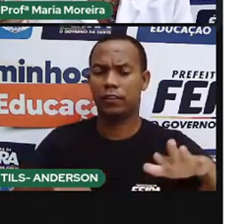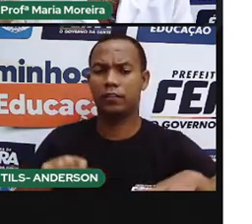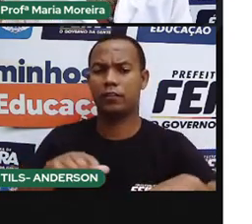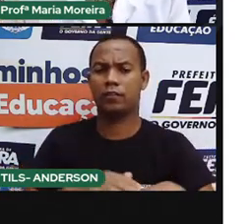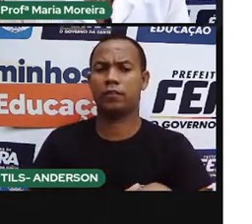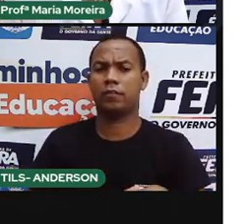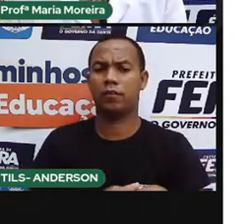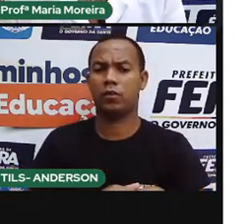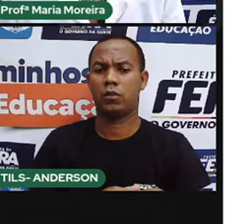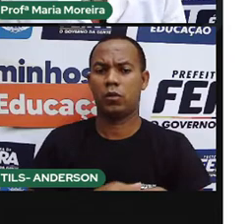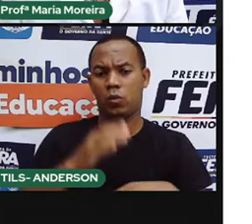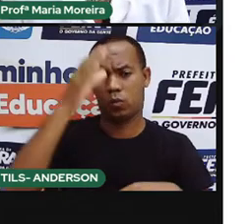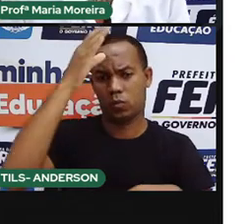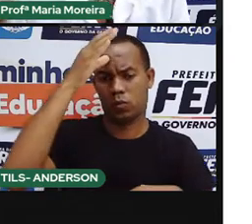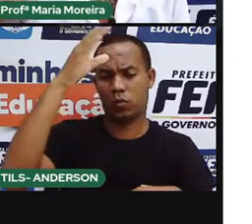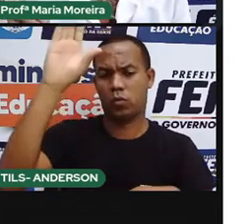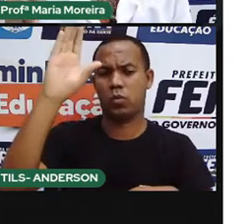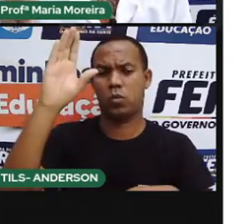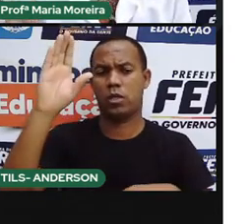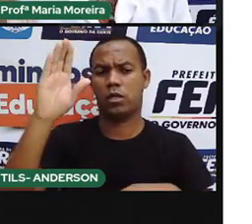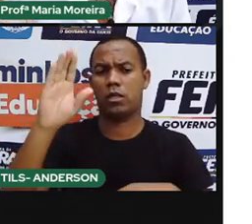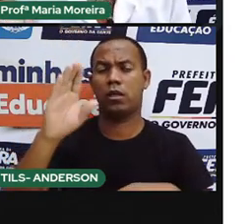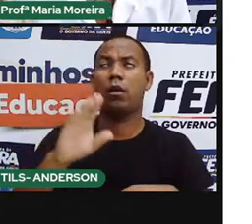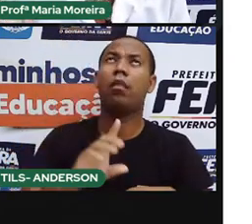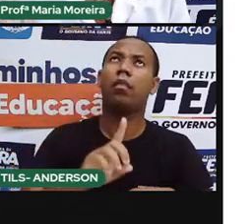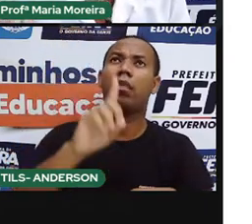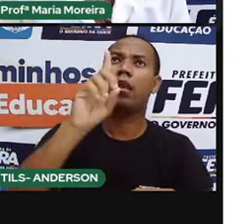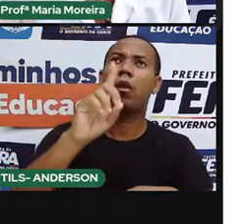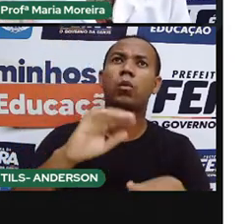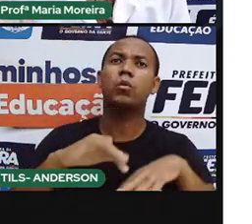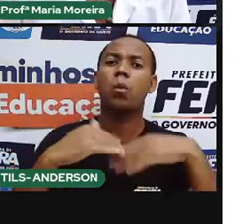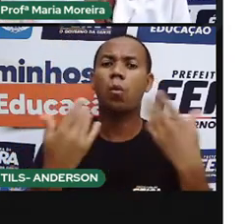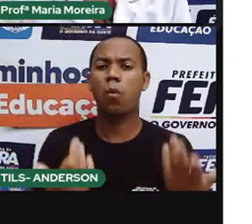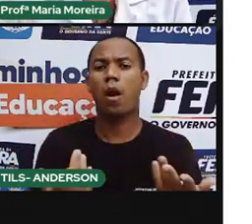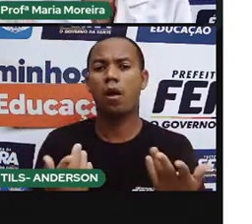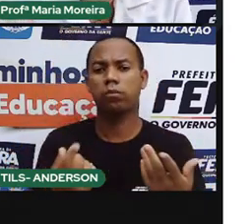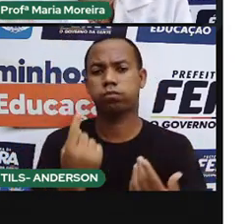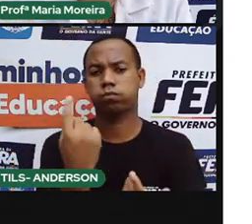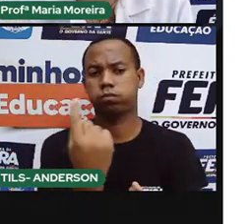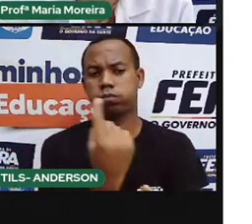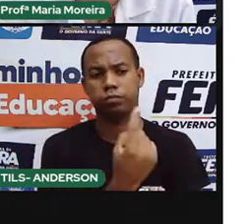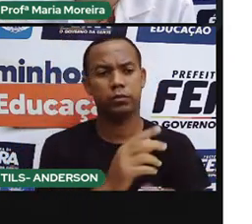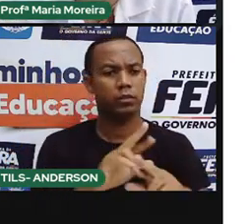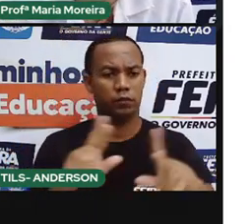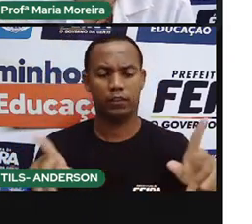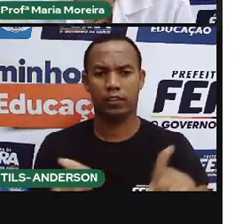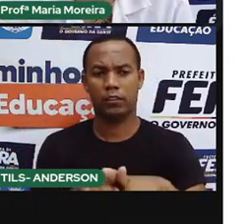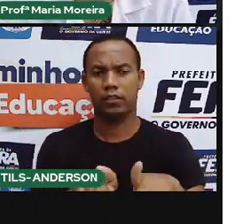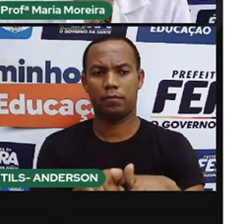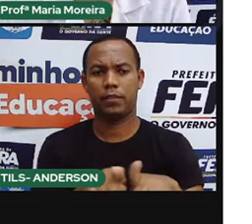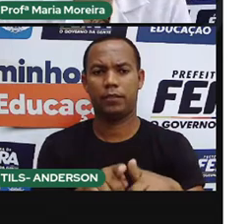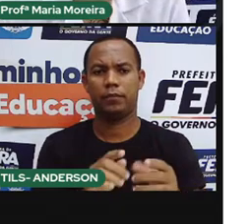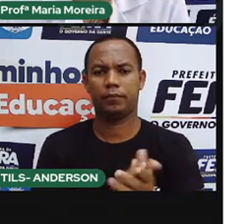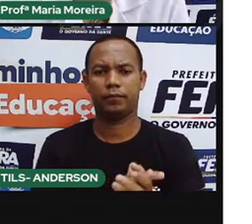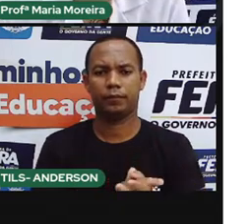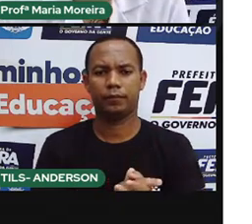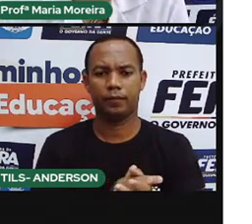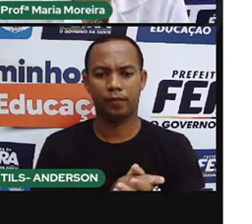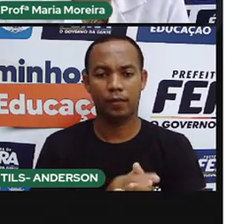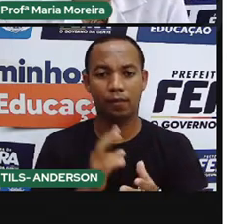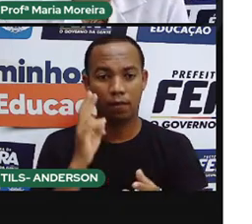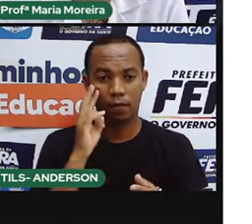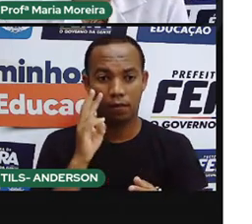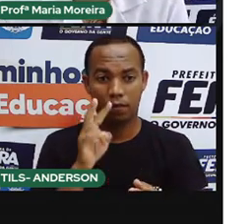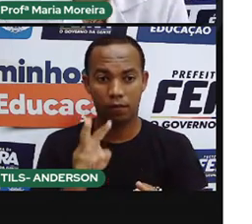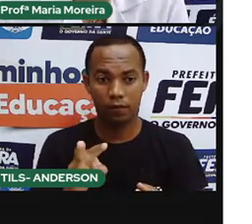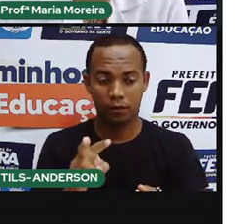crenças religiosas também vão se modificar de tribo para tribo. Lembra que a Prata me pediu que vocês dessem uma